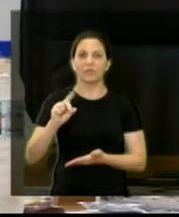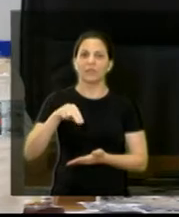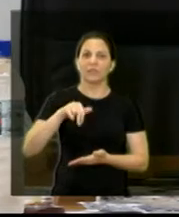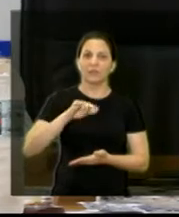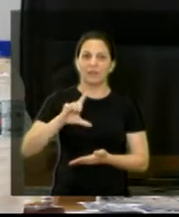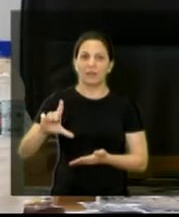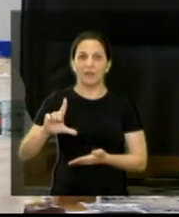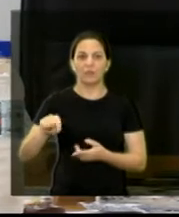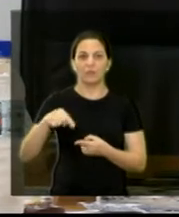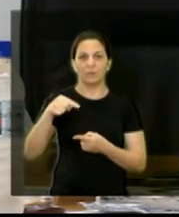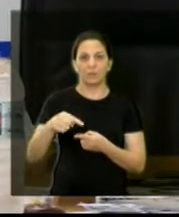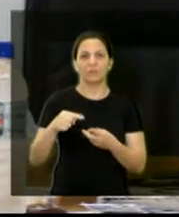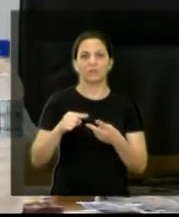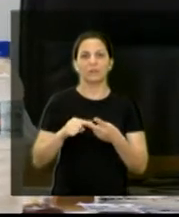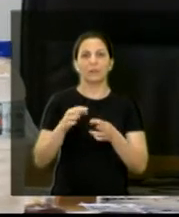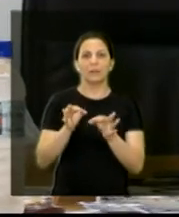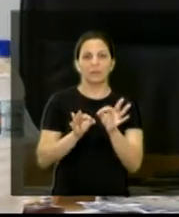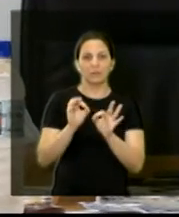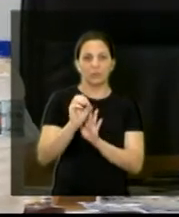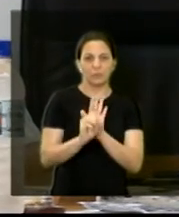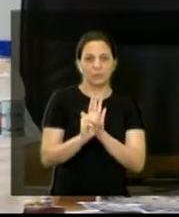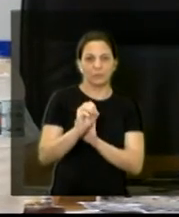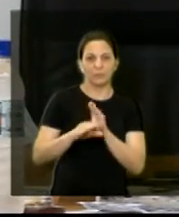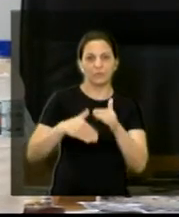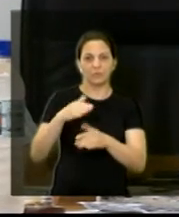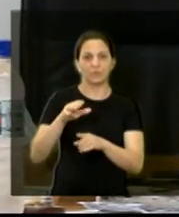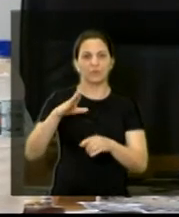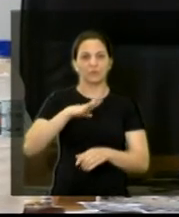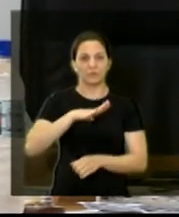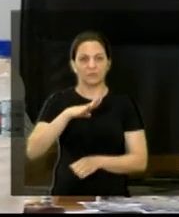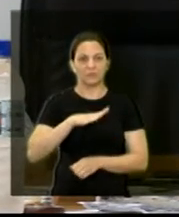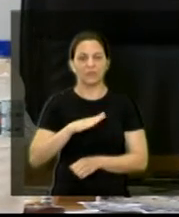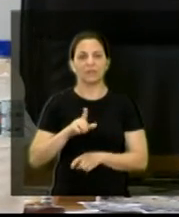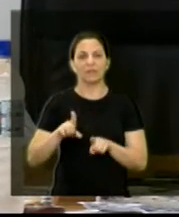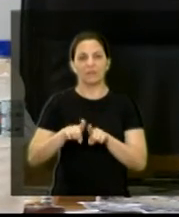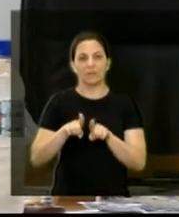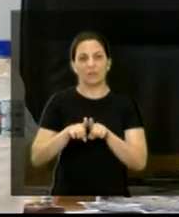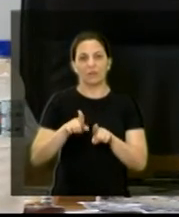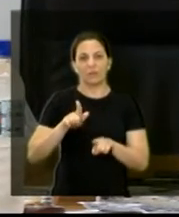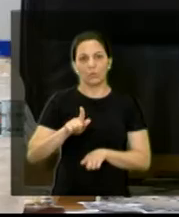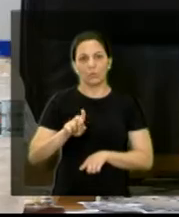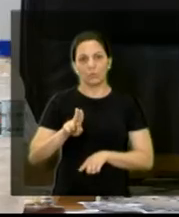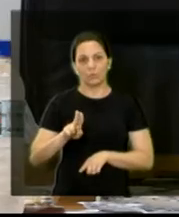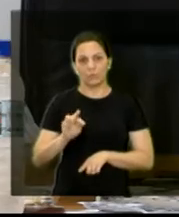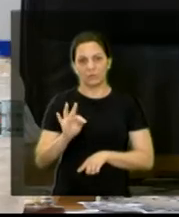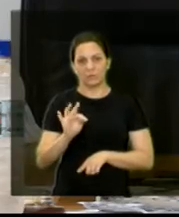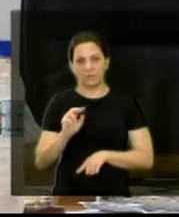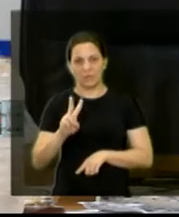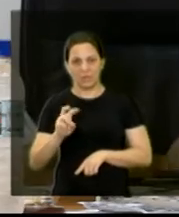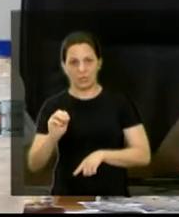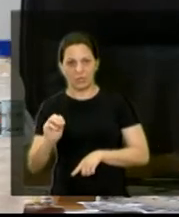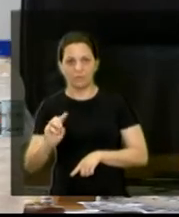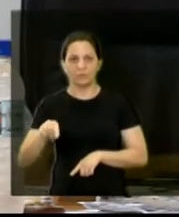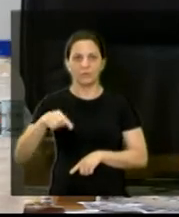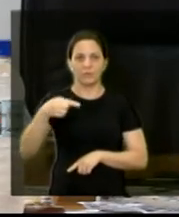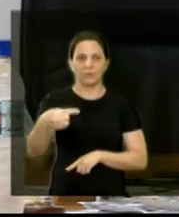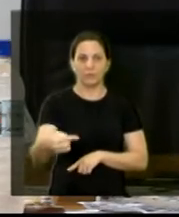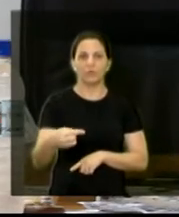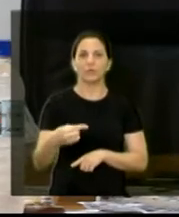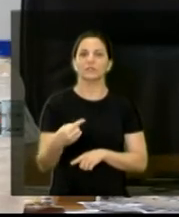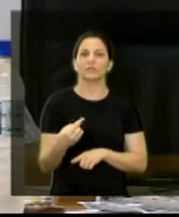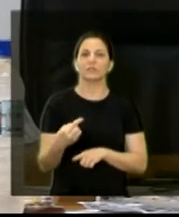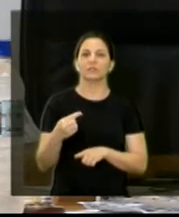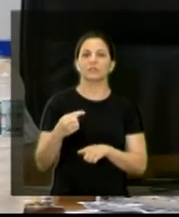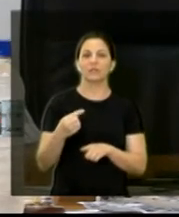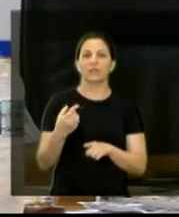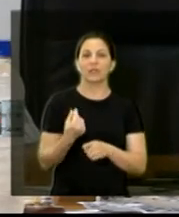Moraes. E finaliza essa tarde com o DAE, com o Ronaldo Rodrigues, gerente financeiro, junto com o